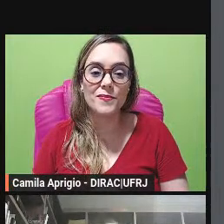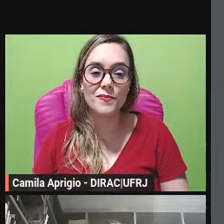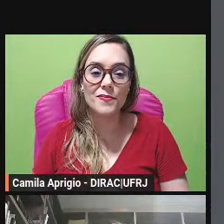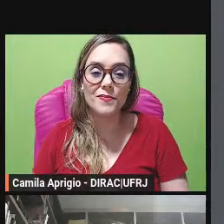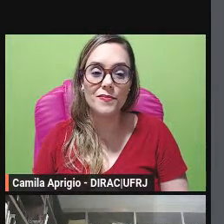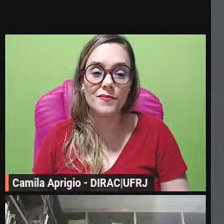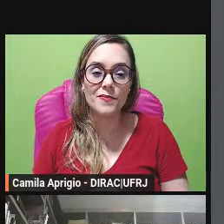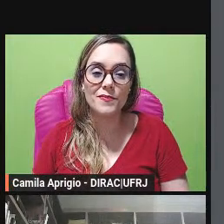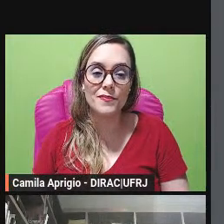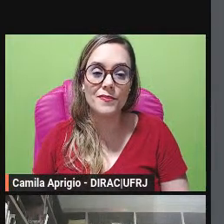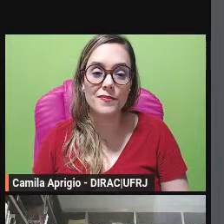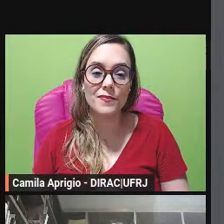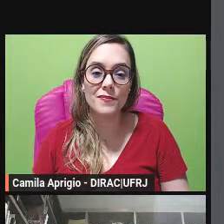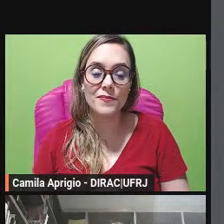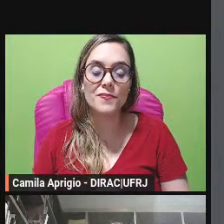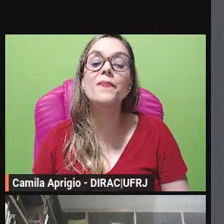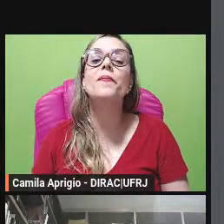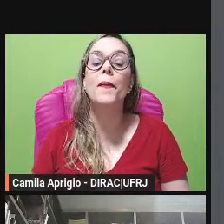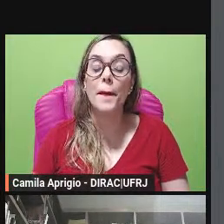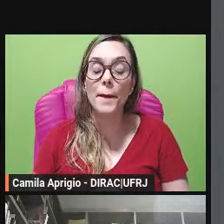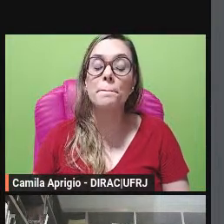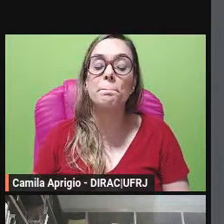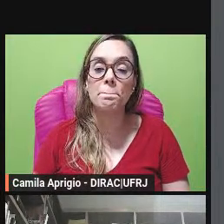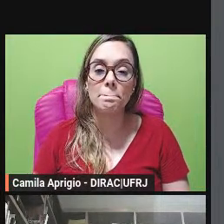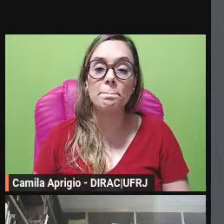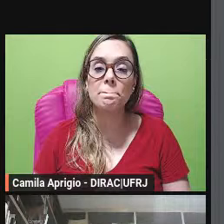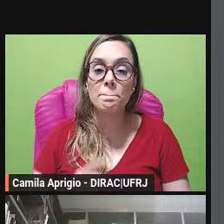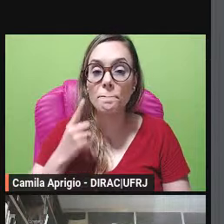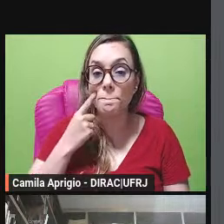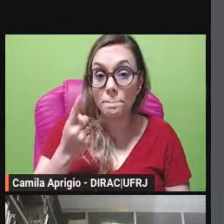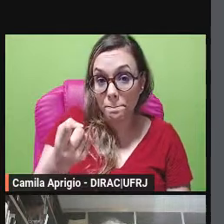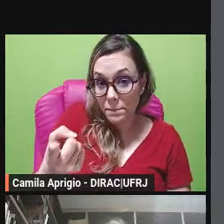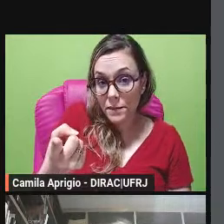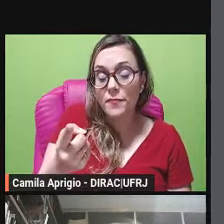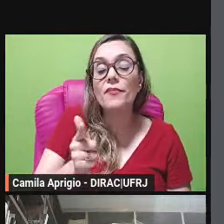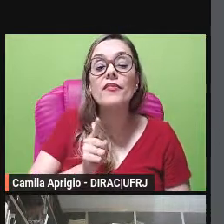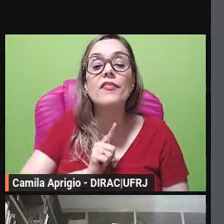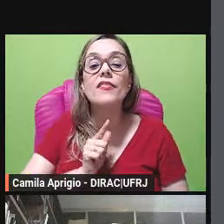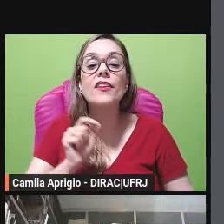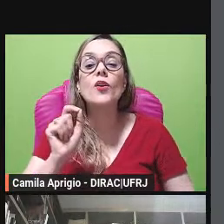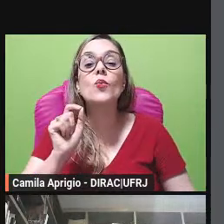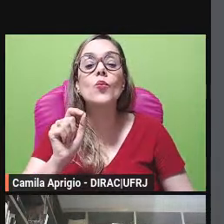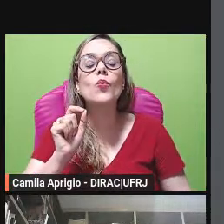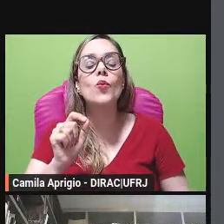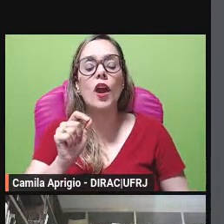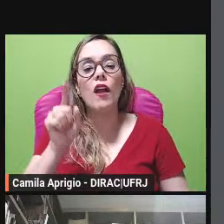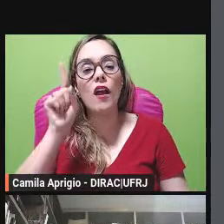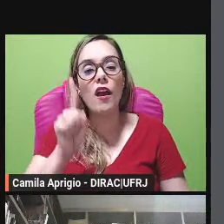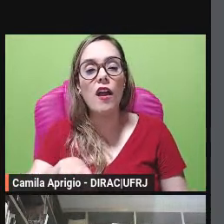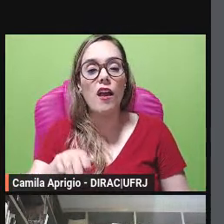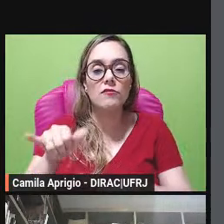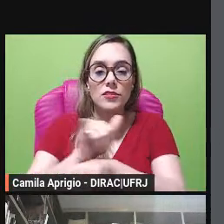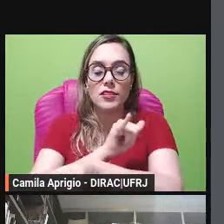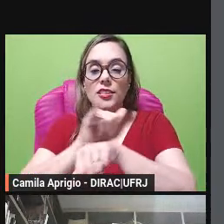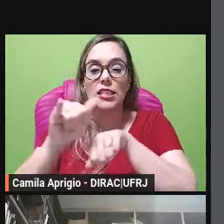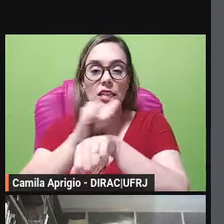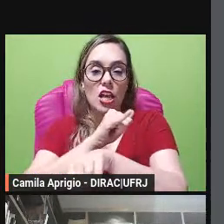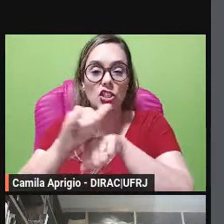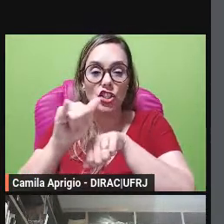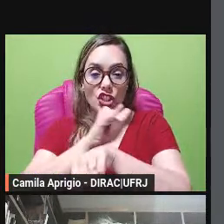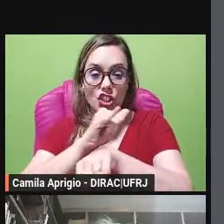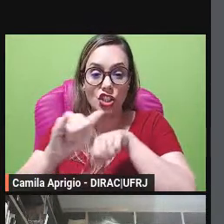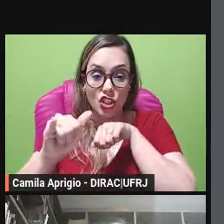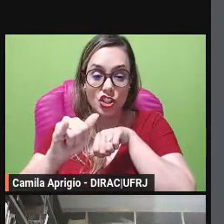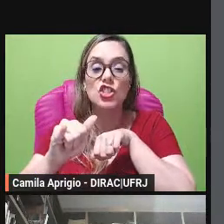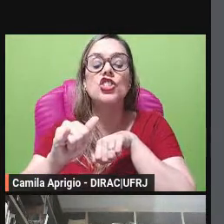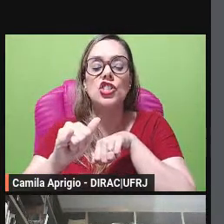e aqui o Milor Fernandes na verdade Milton Viola Fernandes é conhecido e